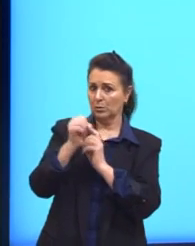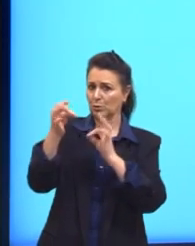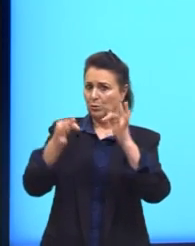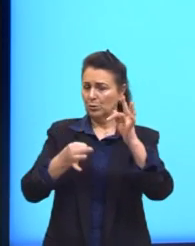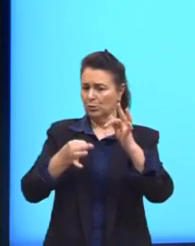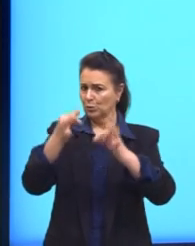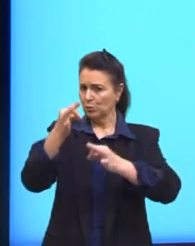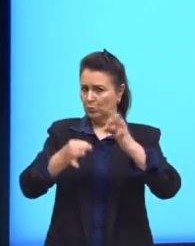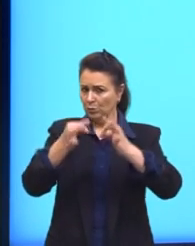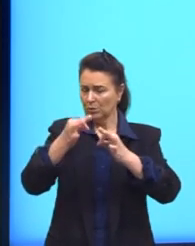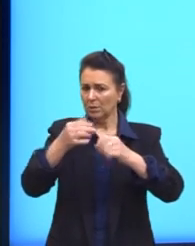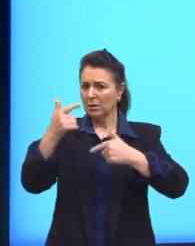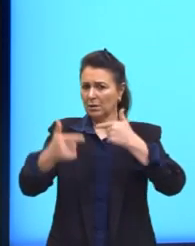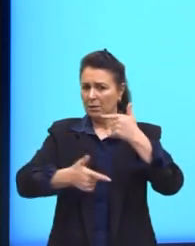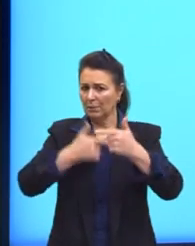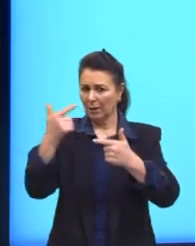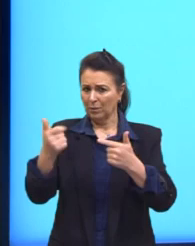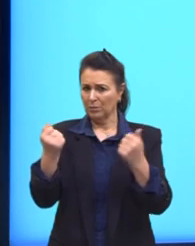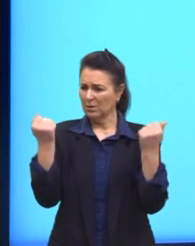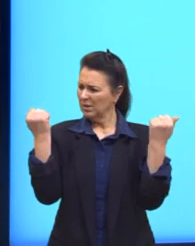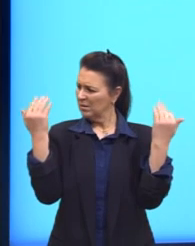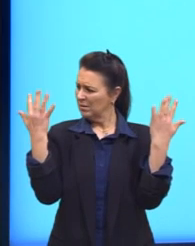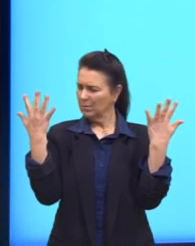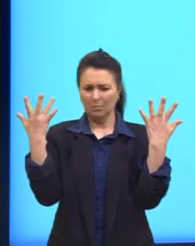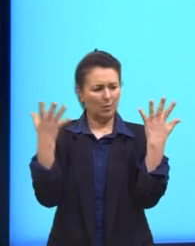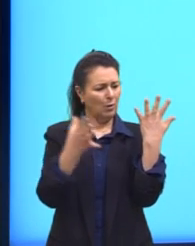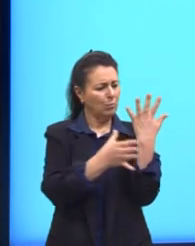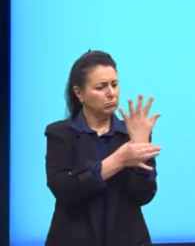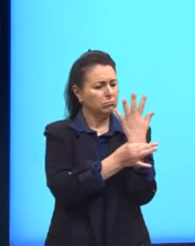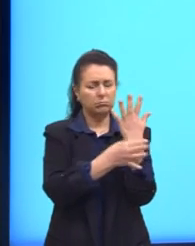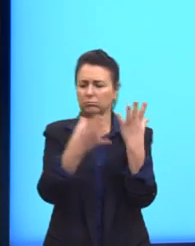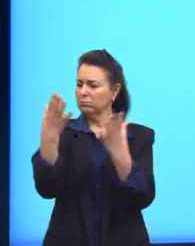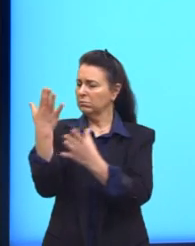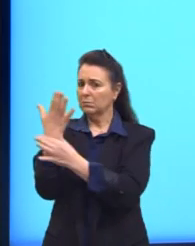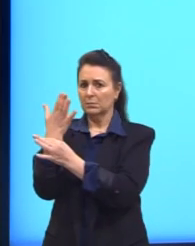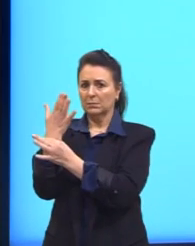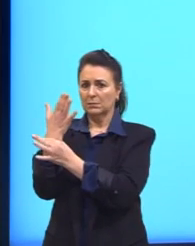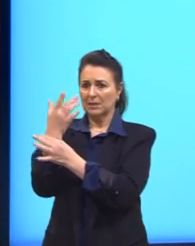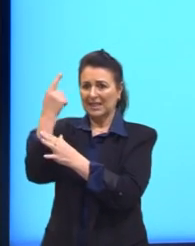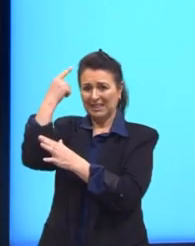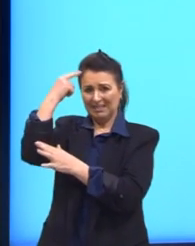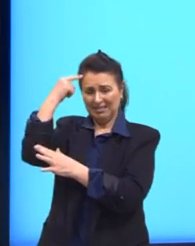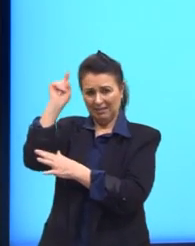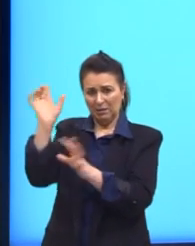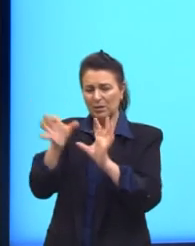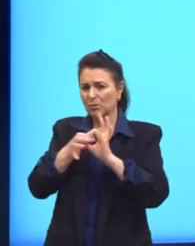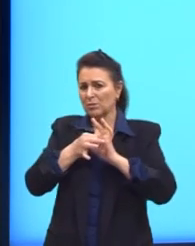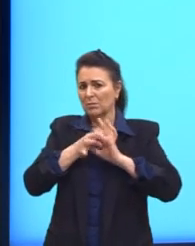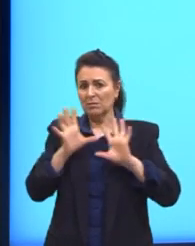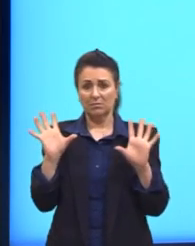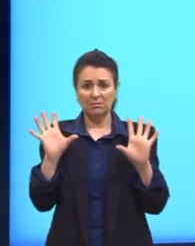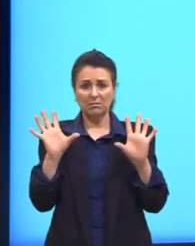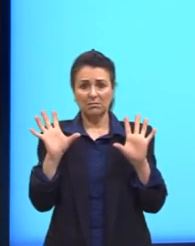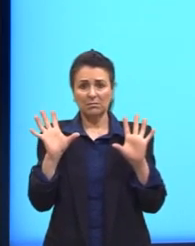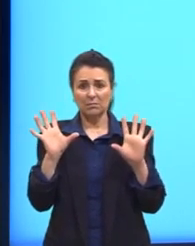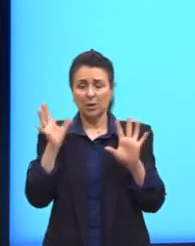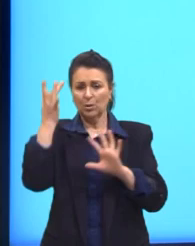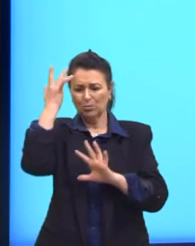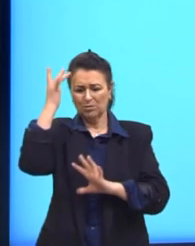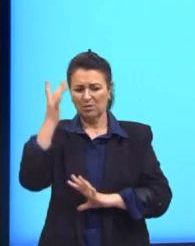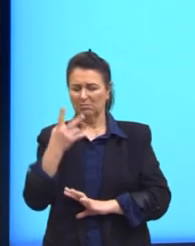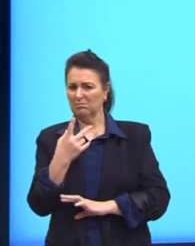Trabalho com aquelas mãos acorrentadas? Será que é isso? Ideias de liberdade? Não sei, parece